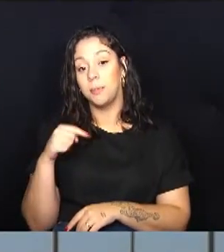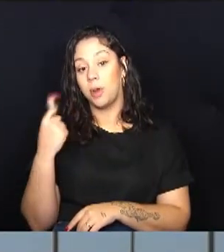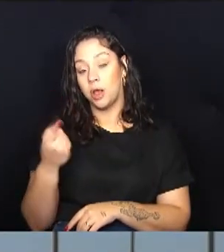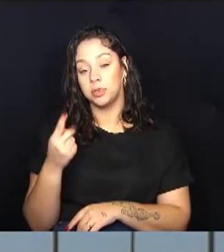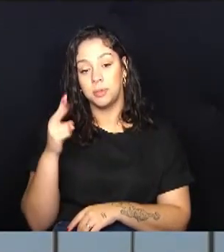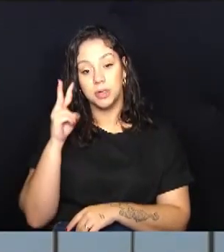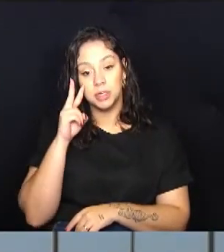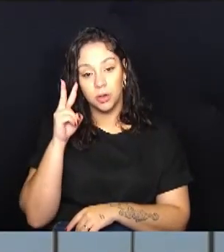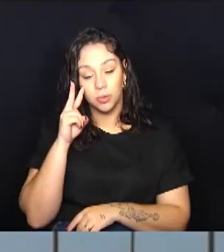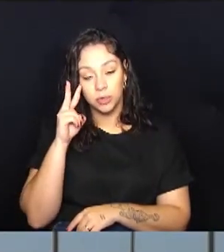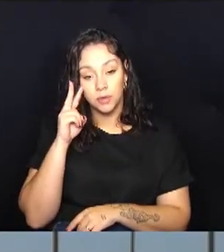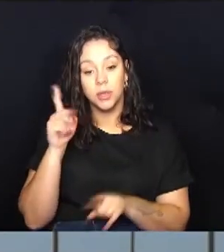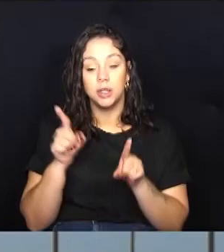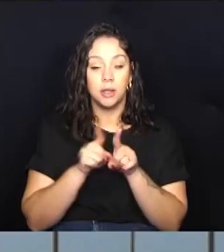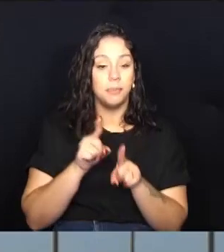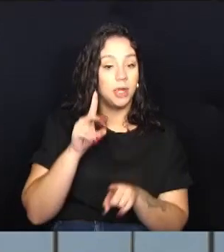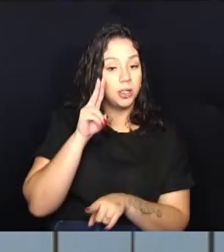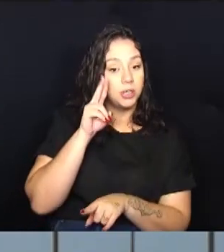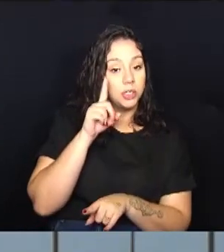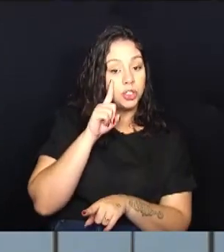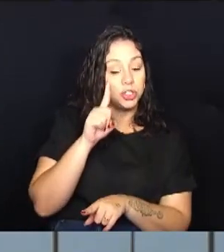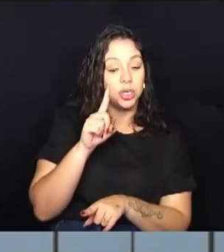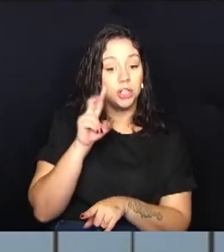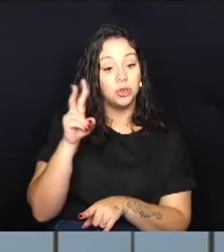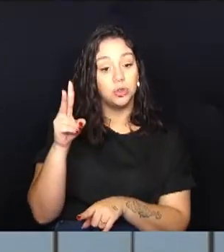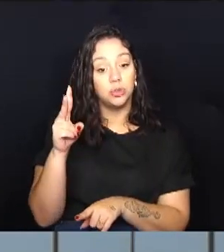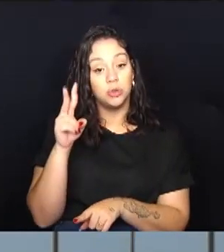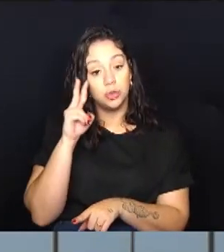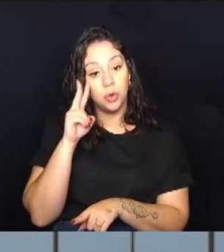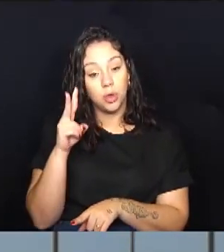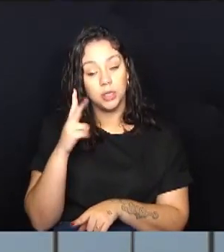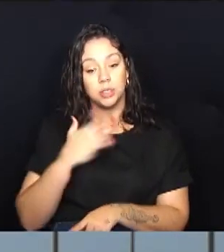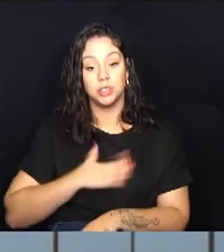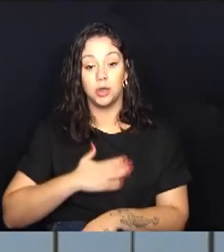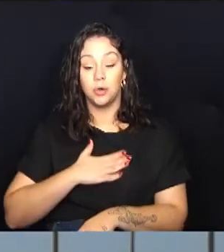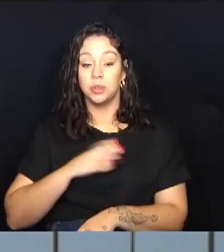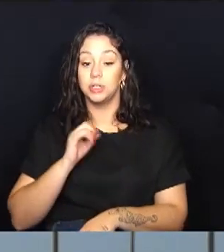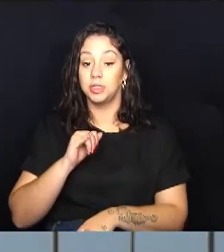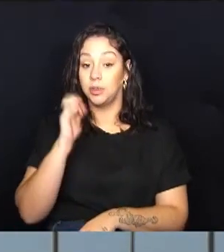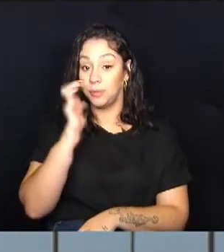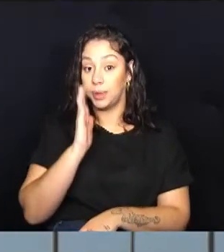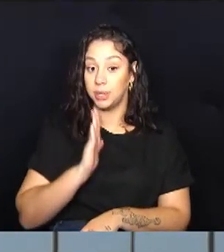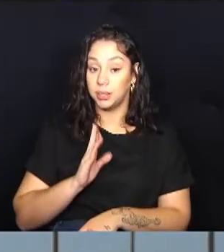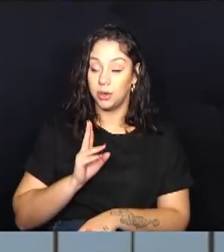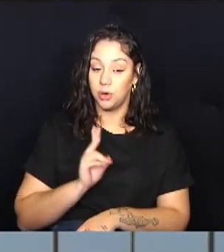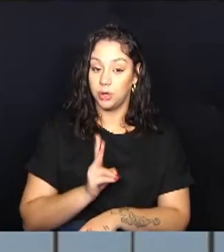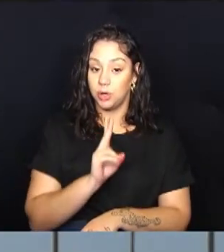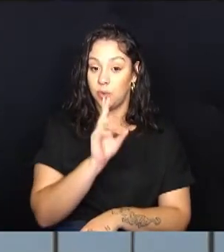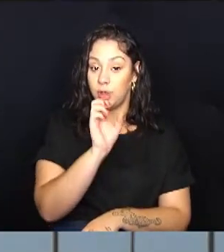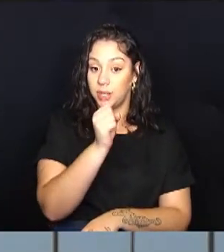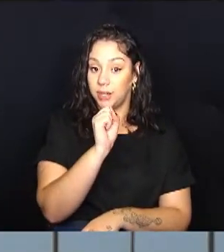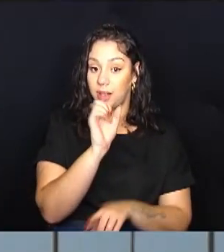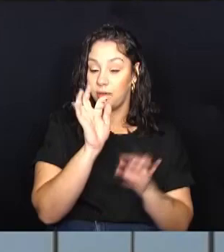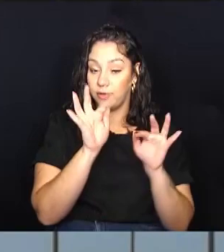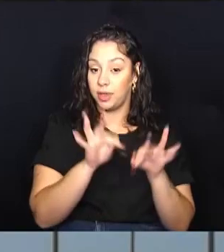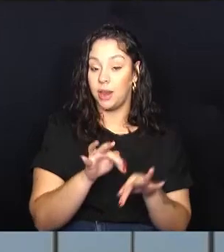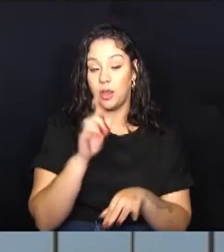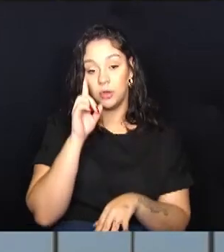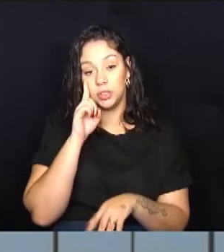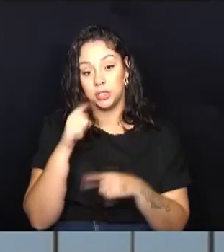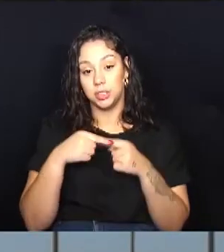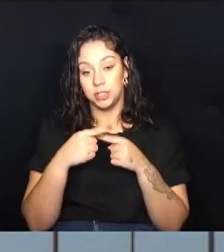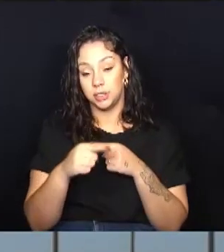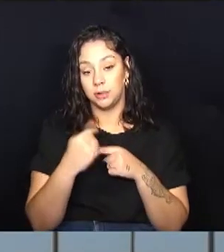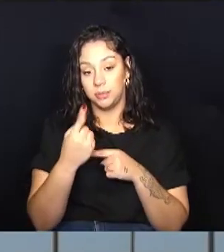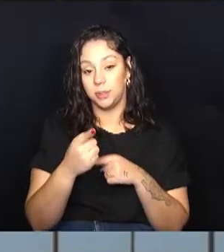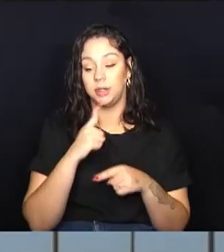dia 24 e no dia 2 de agosto. E caso o Brasil avance para as quartas e oitavas de finais, os dias da semana nos quais